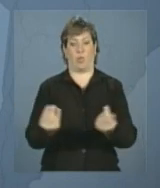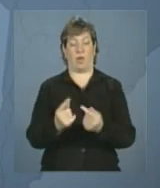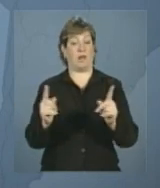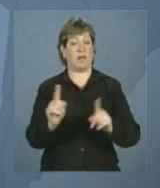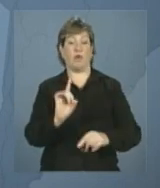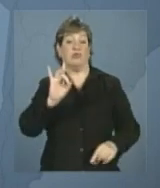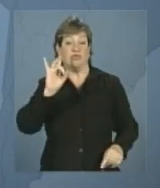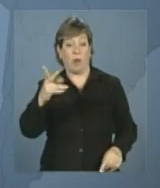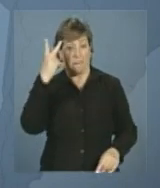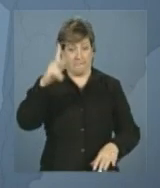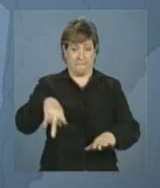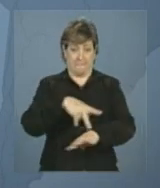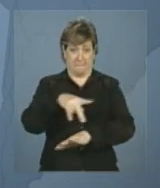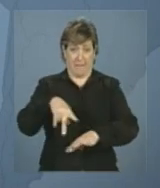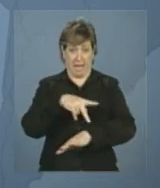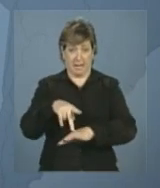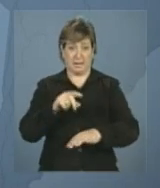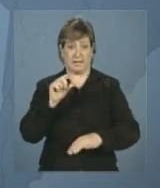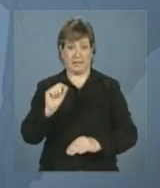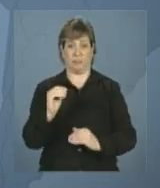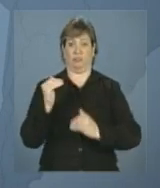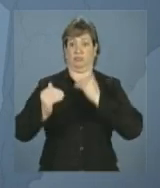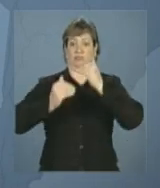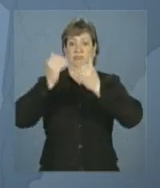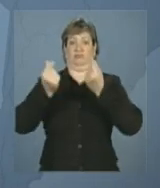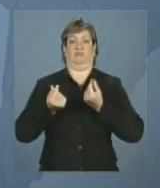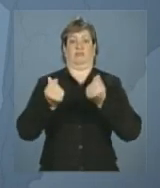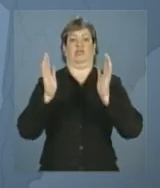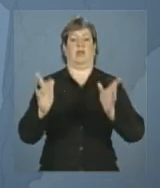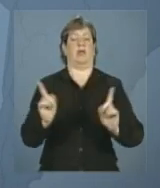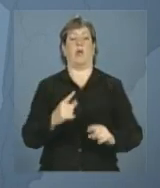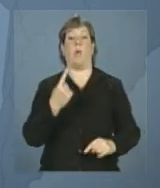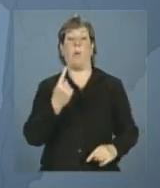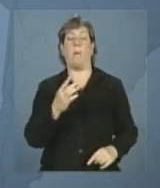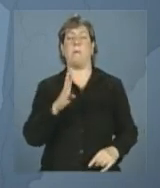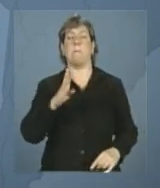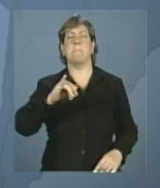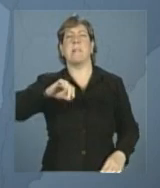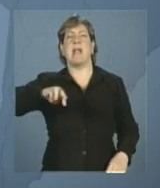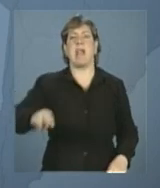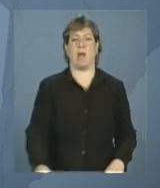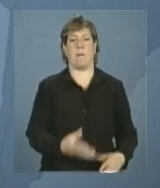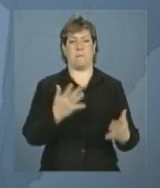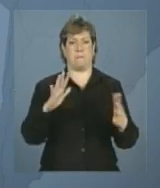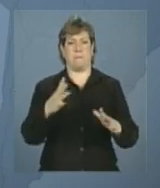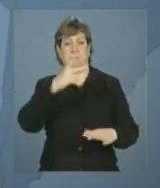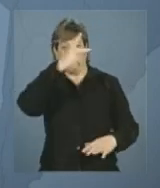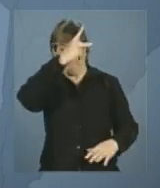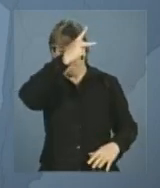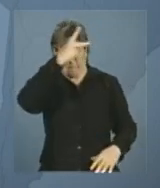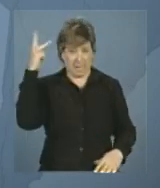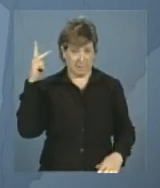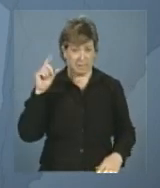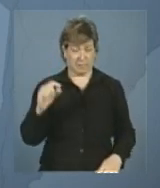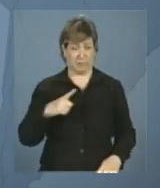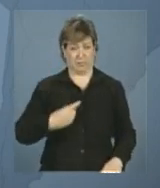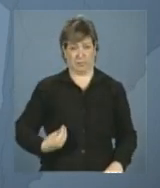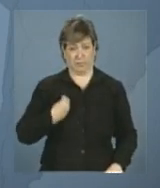os países considerados desenvolvidos. Que um bilhão, cerca de um bilhão de habitantes do continente